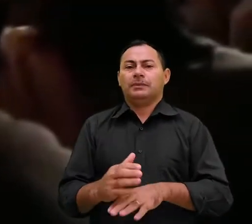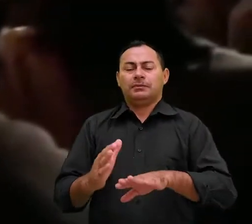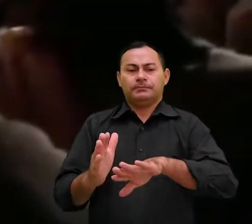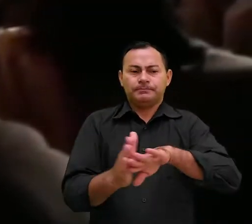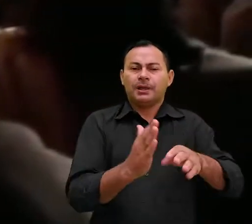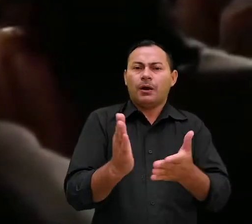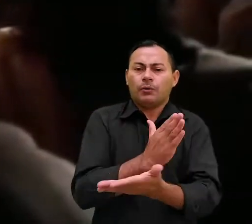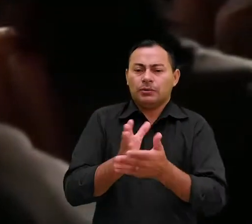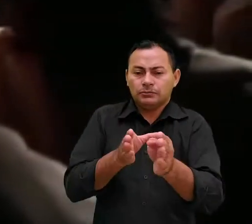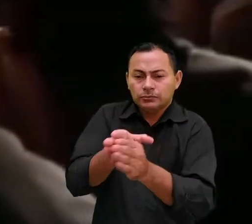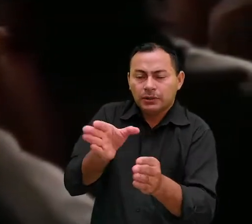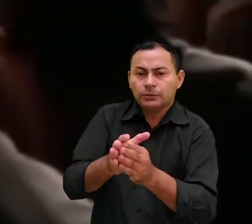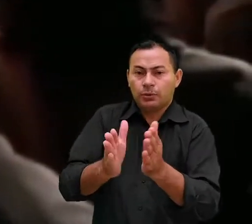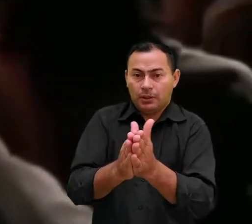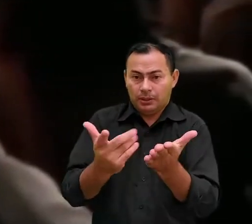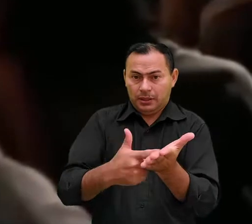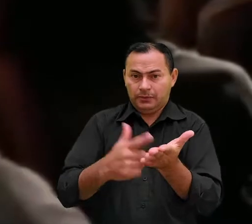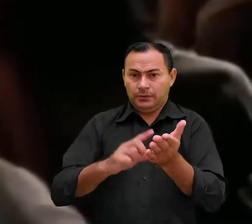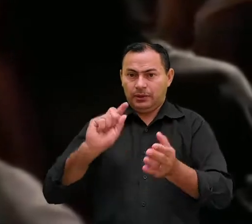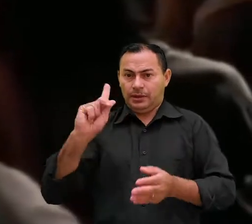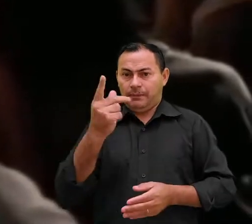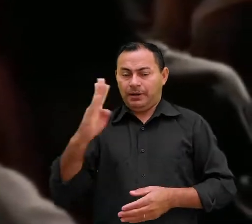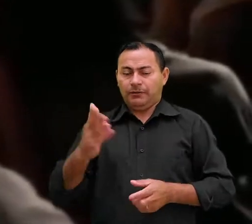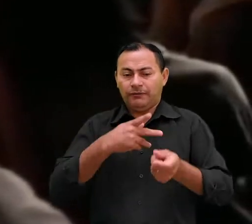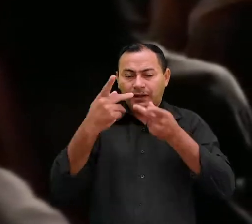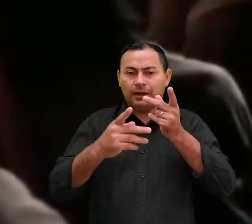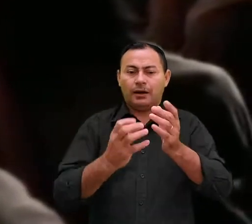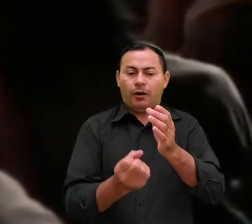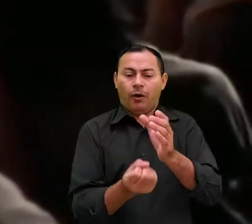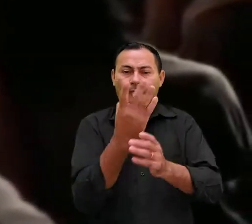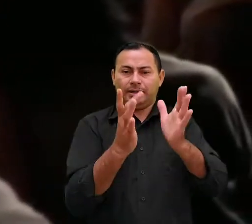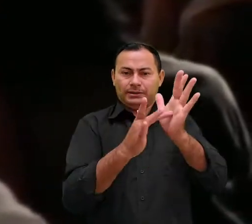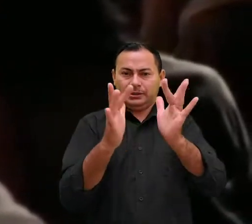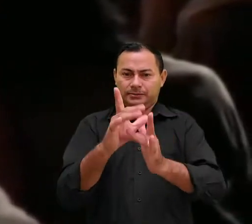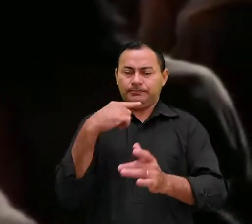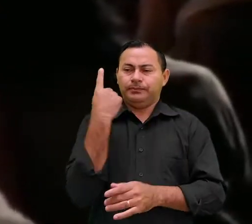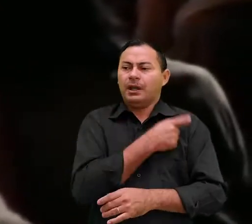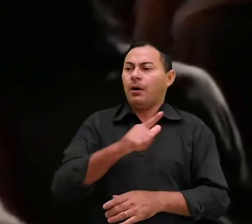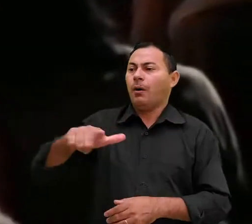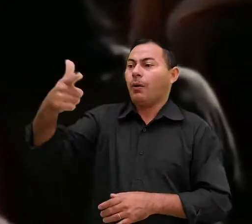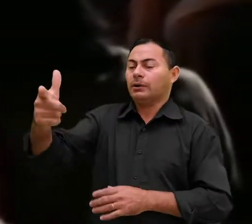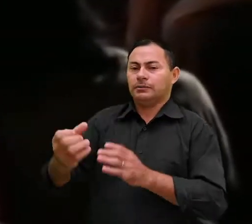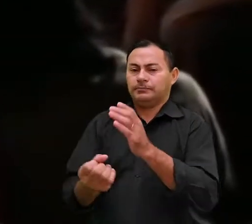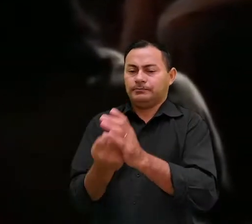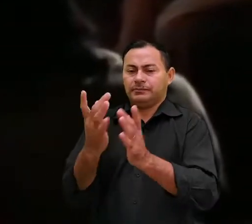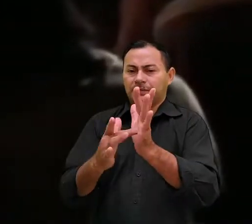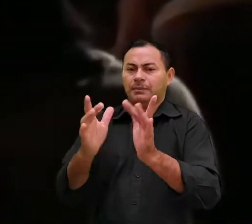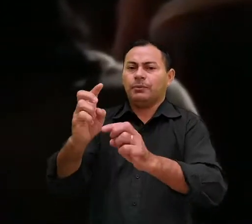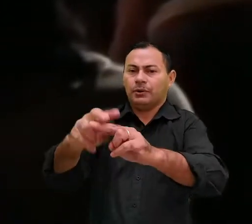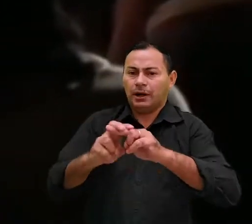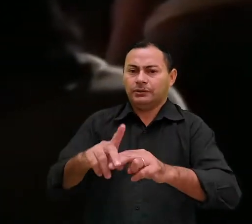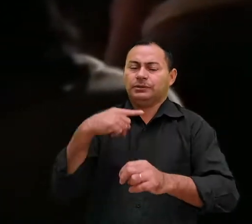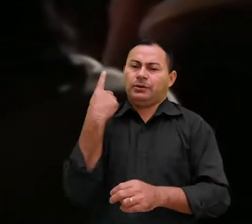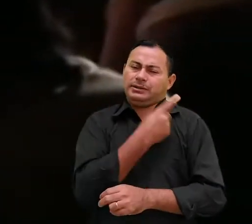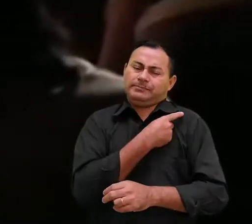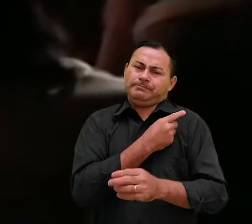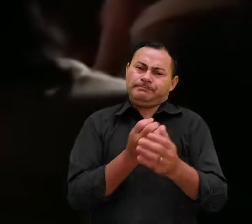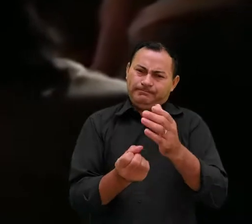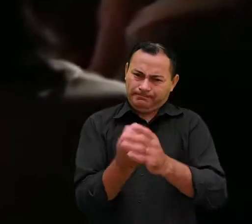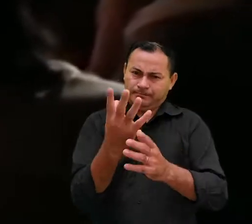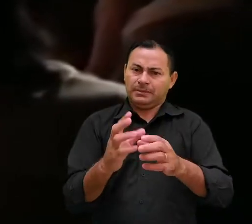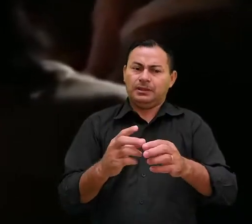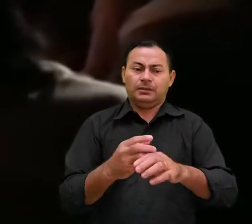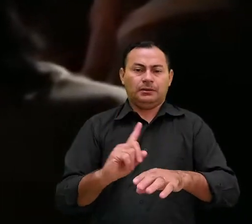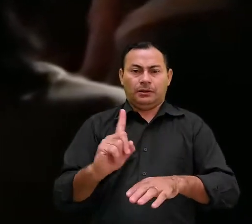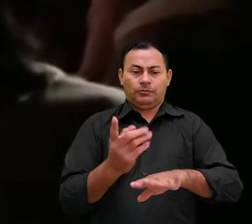Algumas das advertências do livro de Hebreus têm a ver com a obra de Cristo em nós. Outras com a obra de Cristo através de nós, desde que